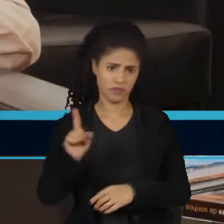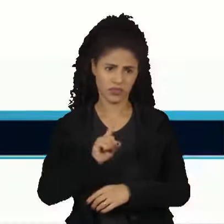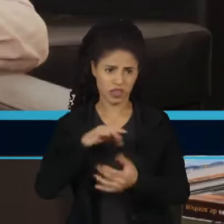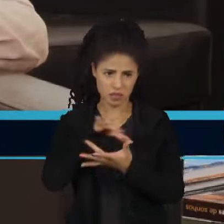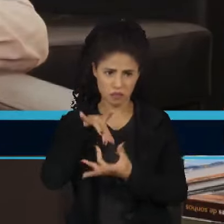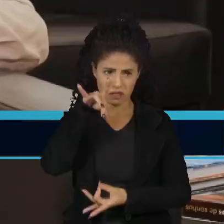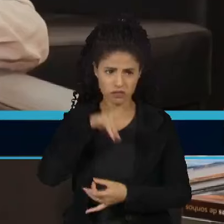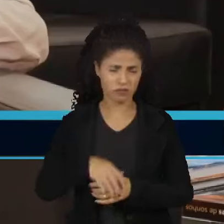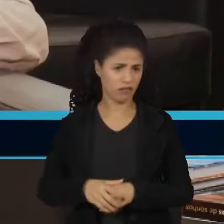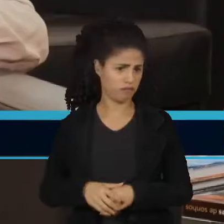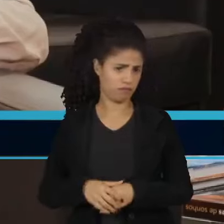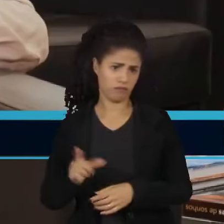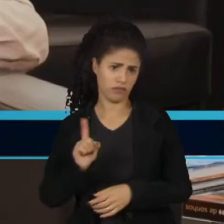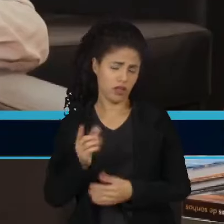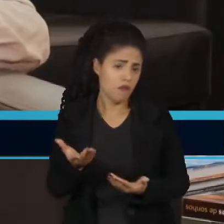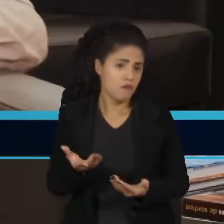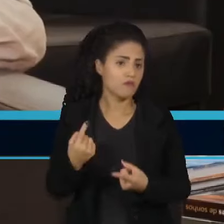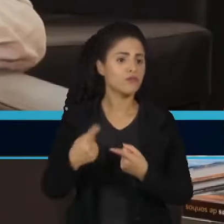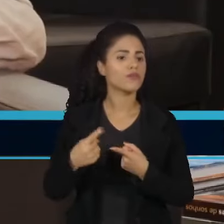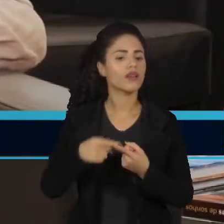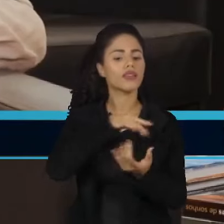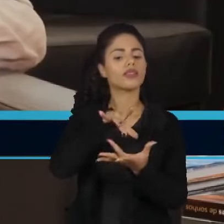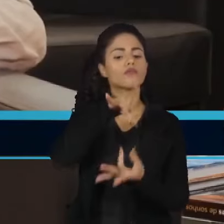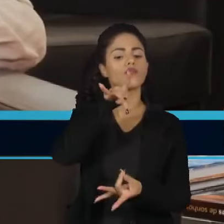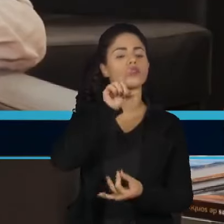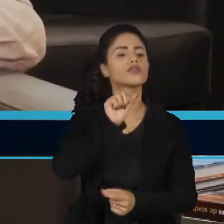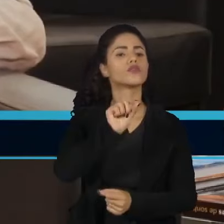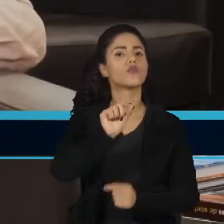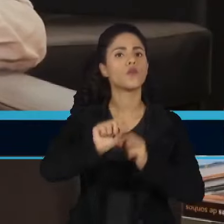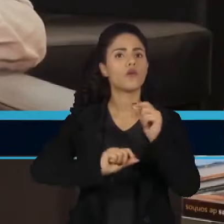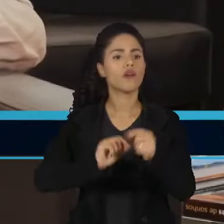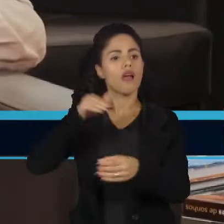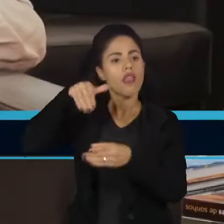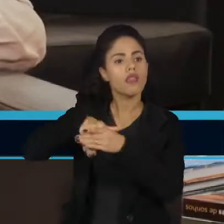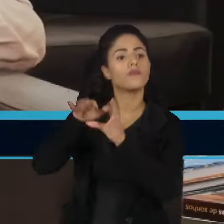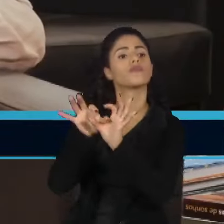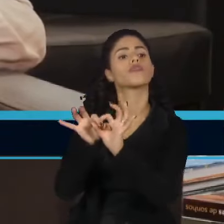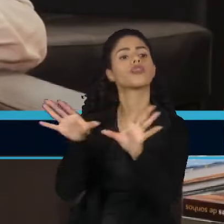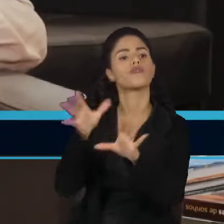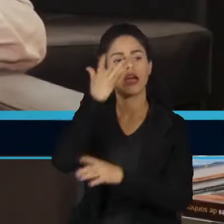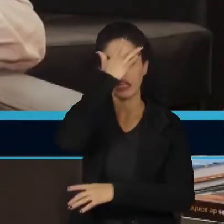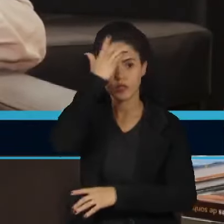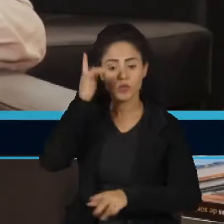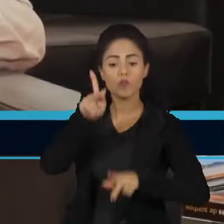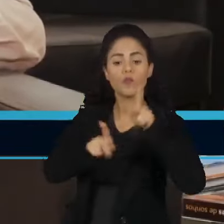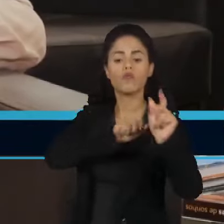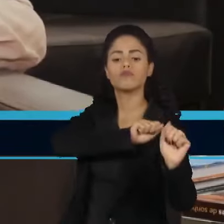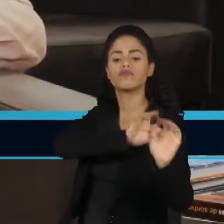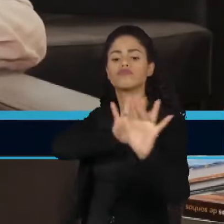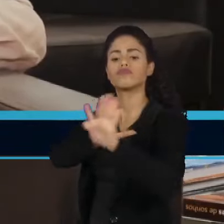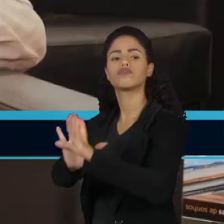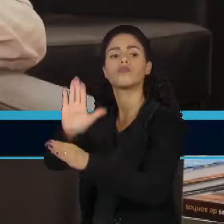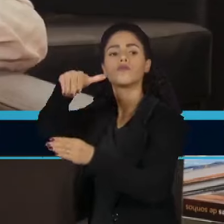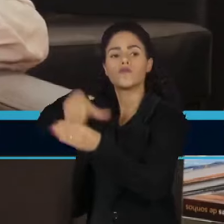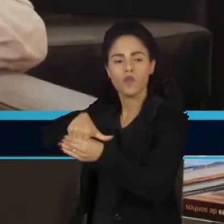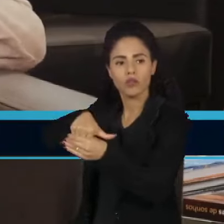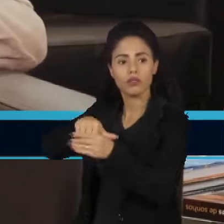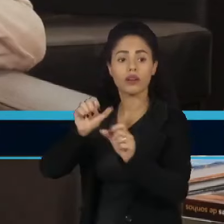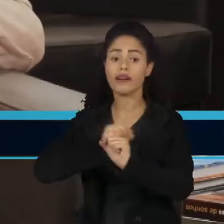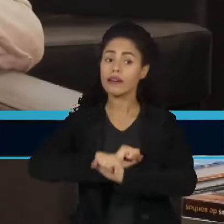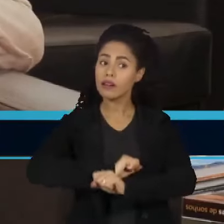democracia. O regime democrático pressupõe que as eleições são livres, pressupõe que os sistemas são